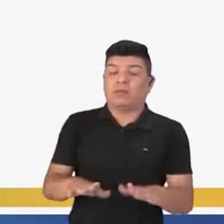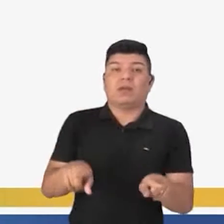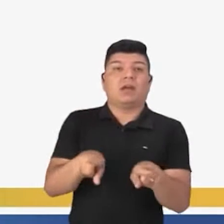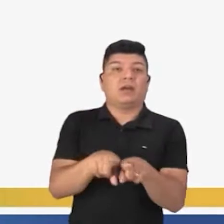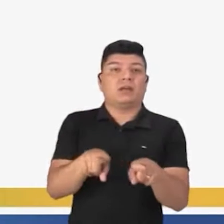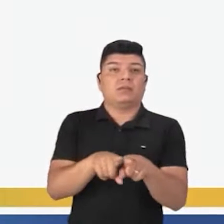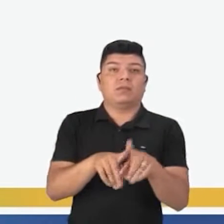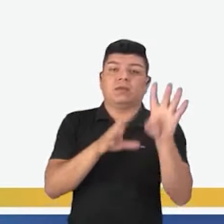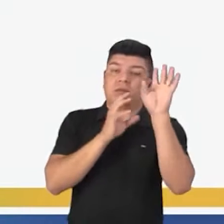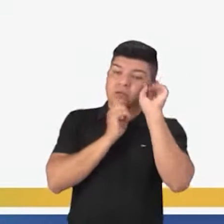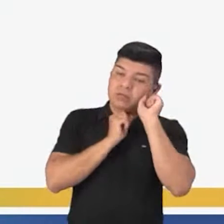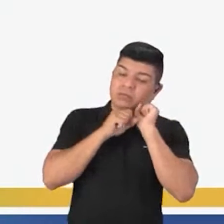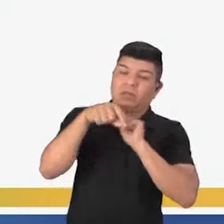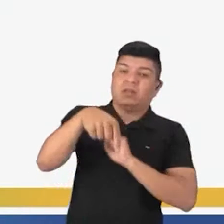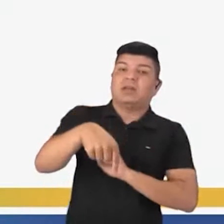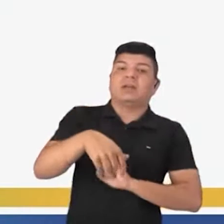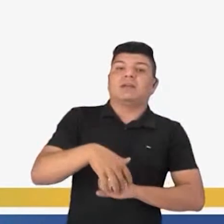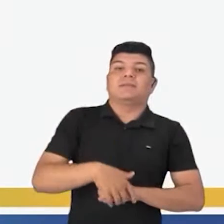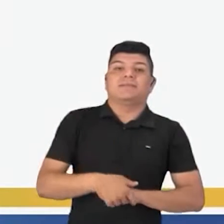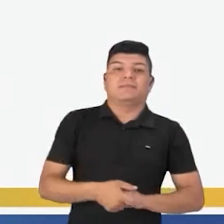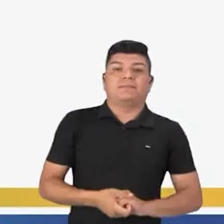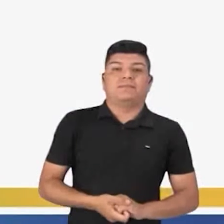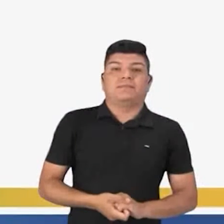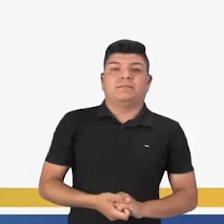também dormirei aqui.